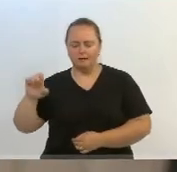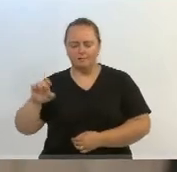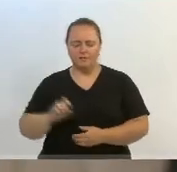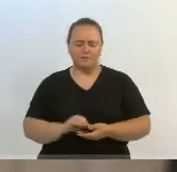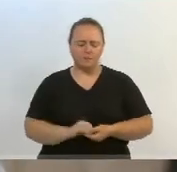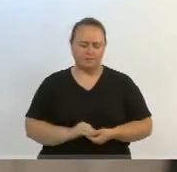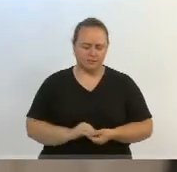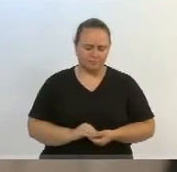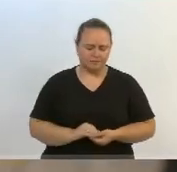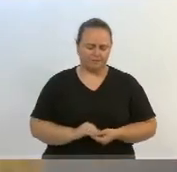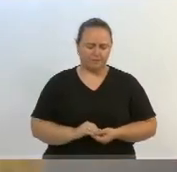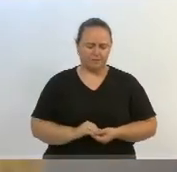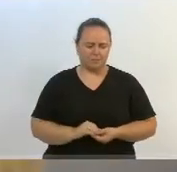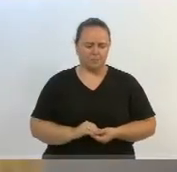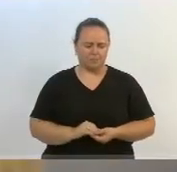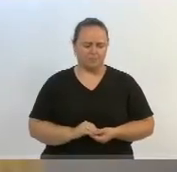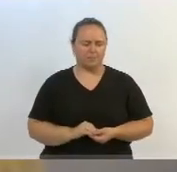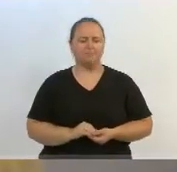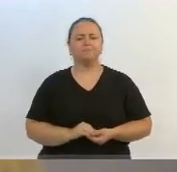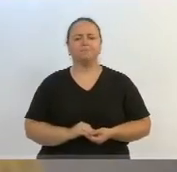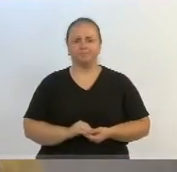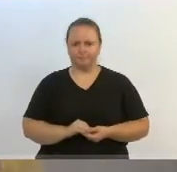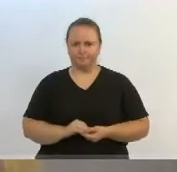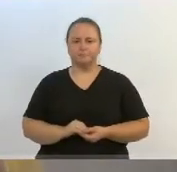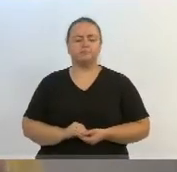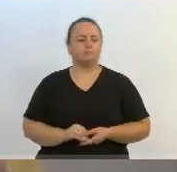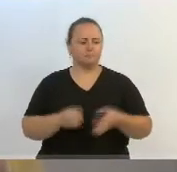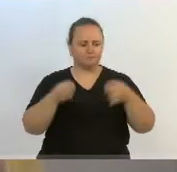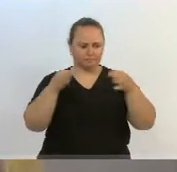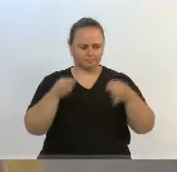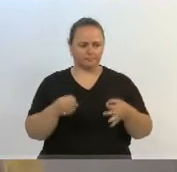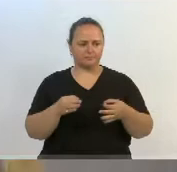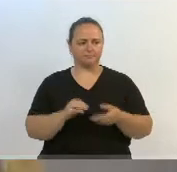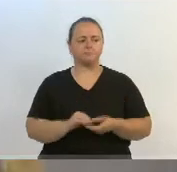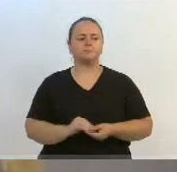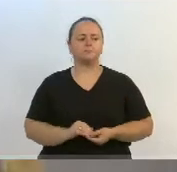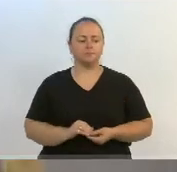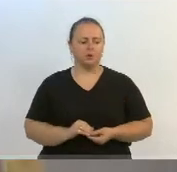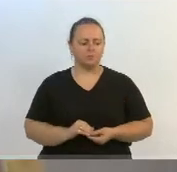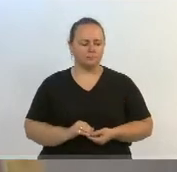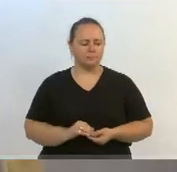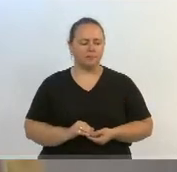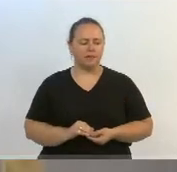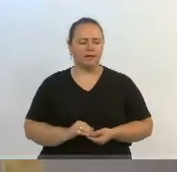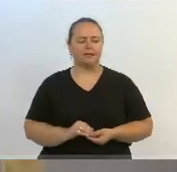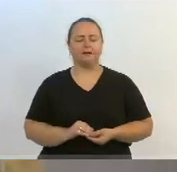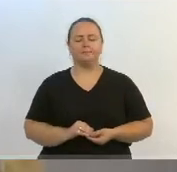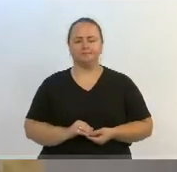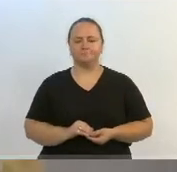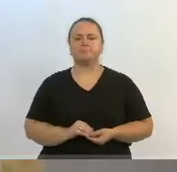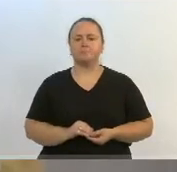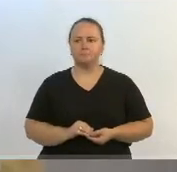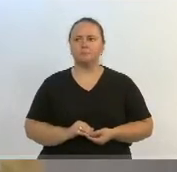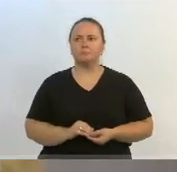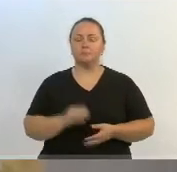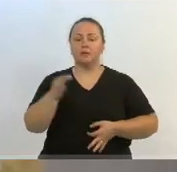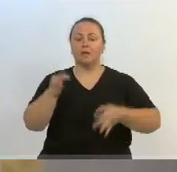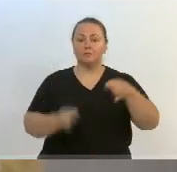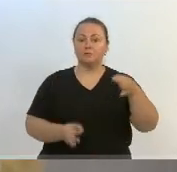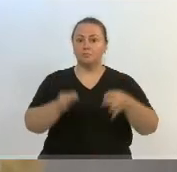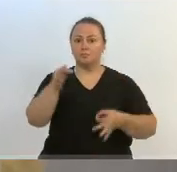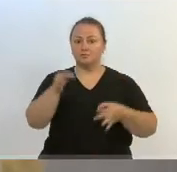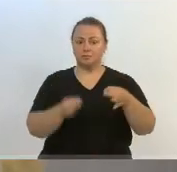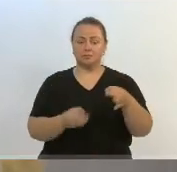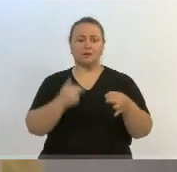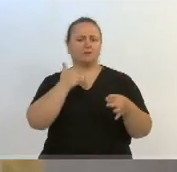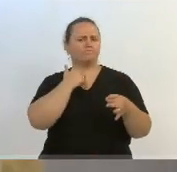ser abafadas. Obrigado. Perfeito, vereador Adriano. E é isso mesmo. A justiça não pode